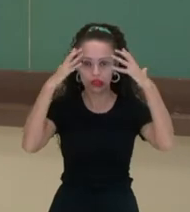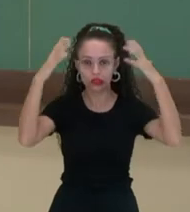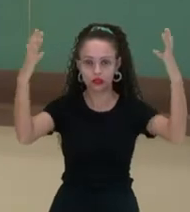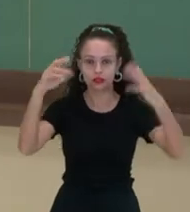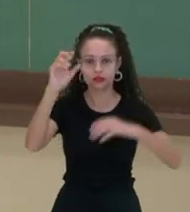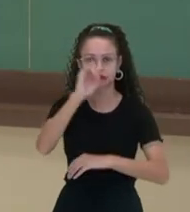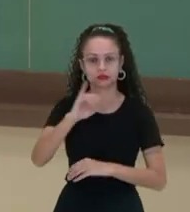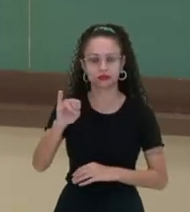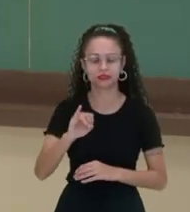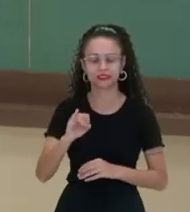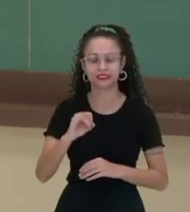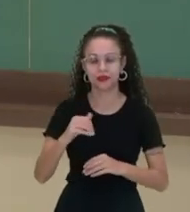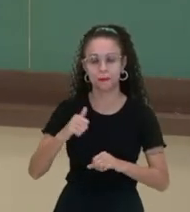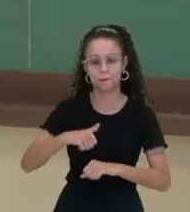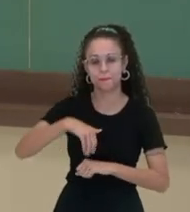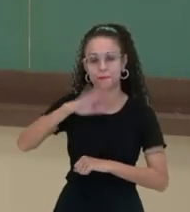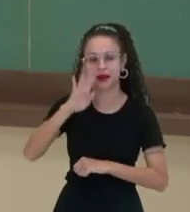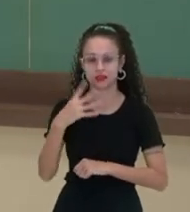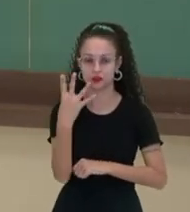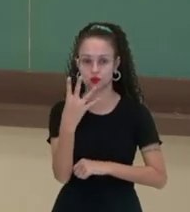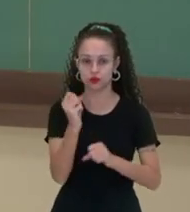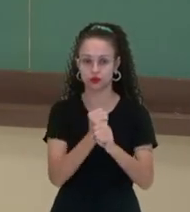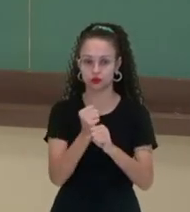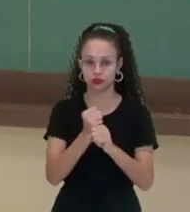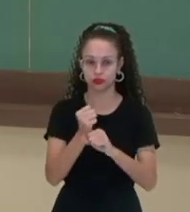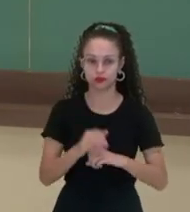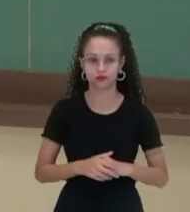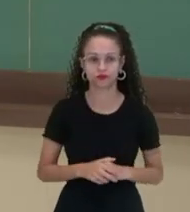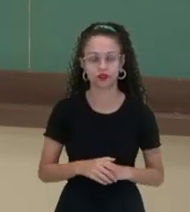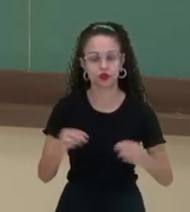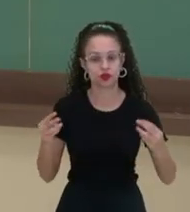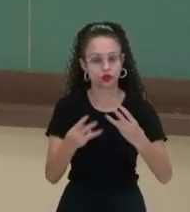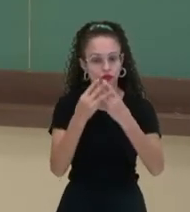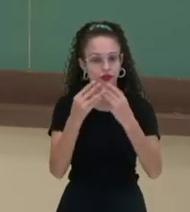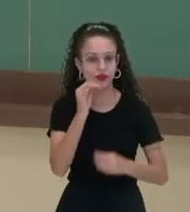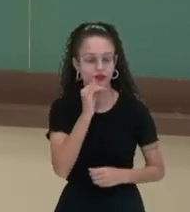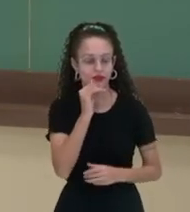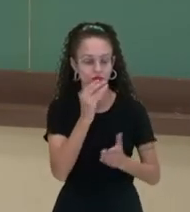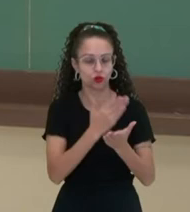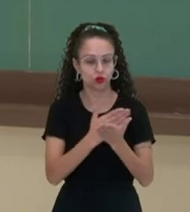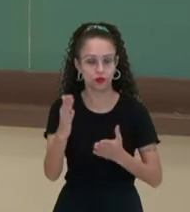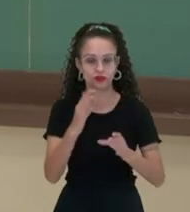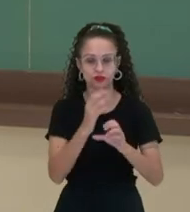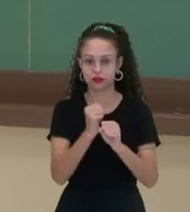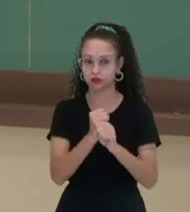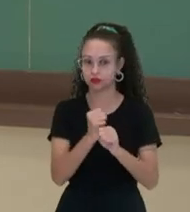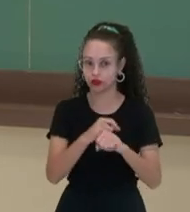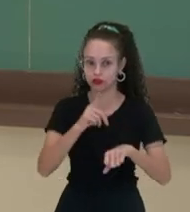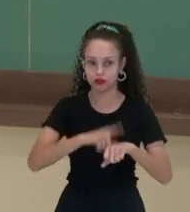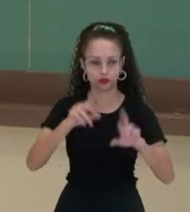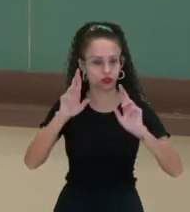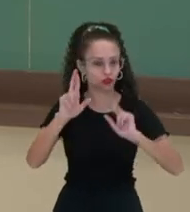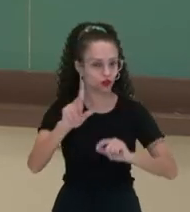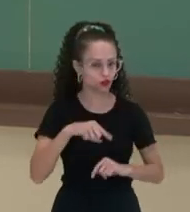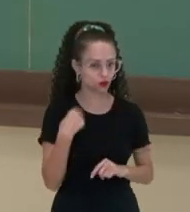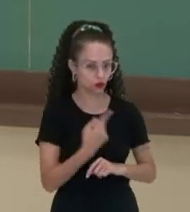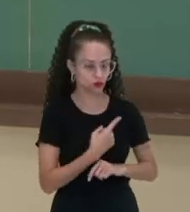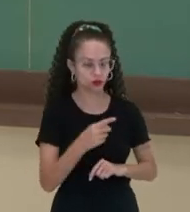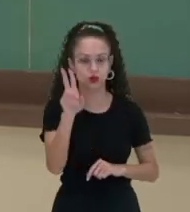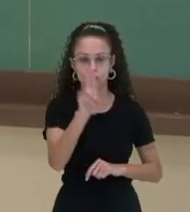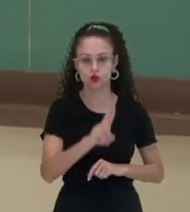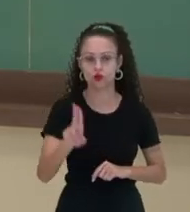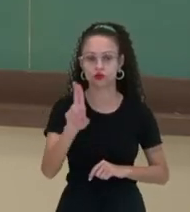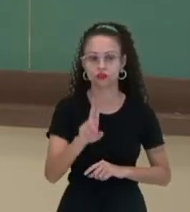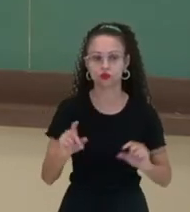se avançassem quatro anos para frente. Os judeus, por exemplo, começam a contar o tempo bem diferente de nós. Eles usam o